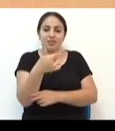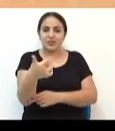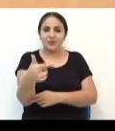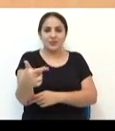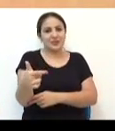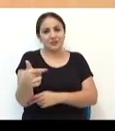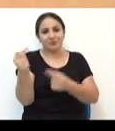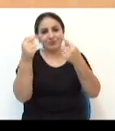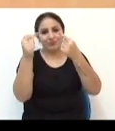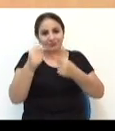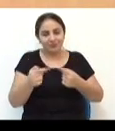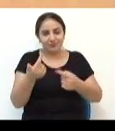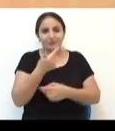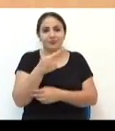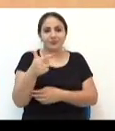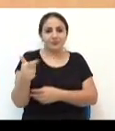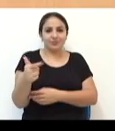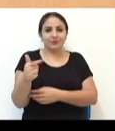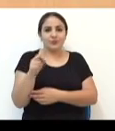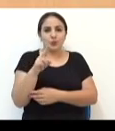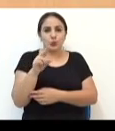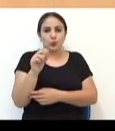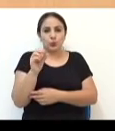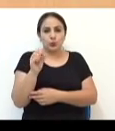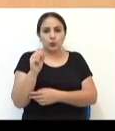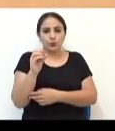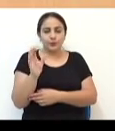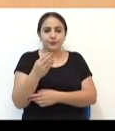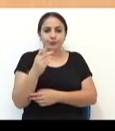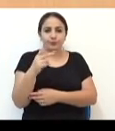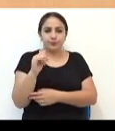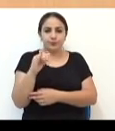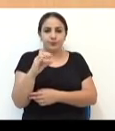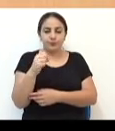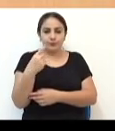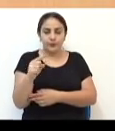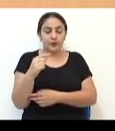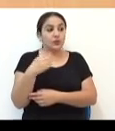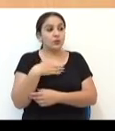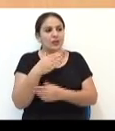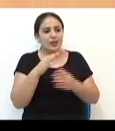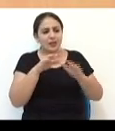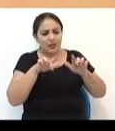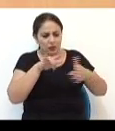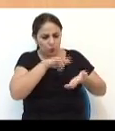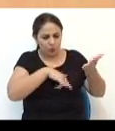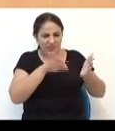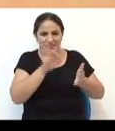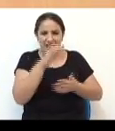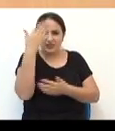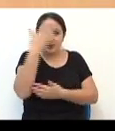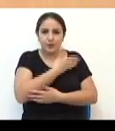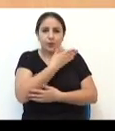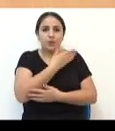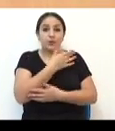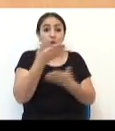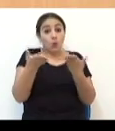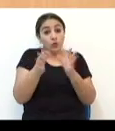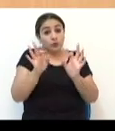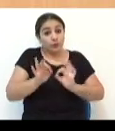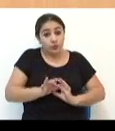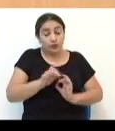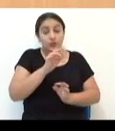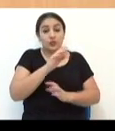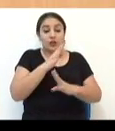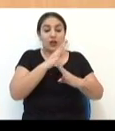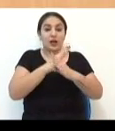não ter uma escritura, não ter um campeão, não ter um documento que prove que o terreno é seu. Hoje tem projetos na Caixa Federal,